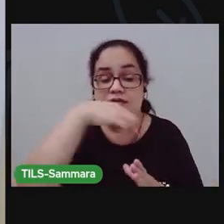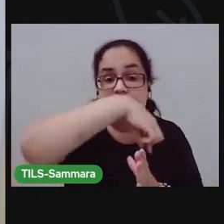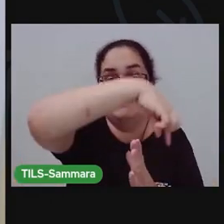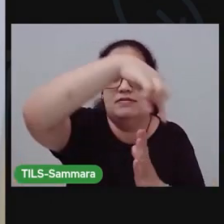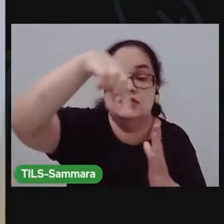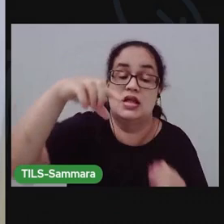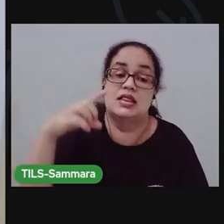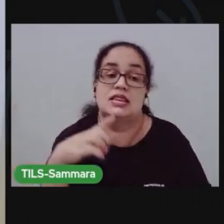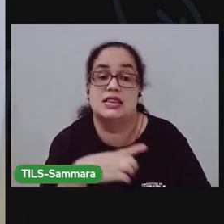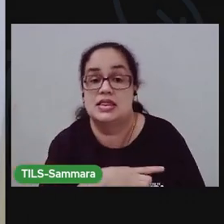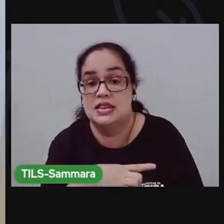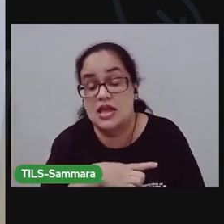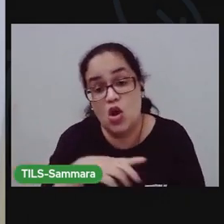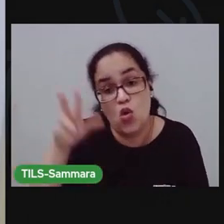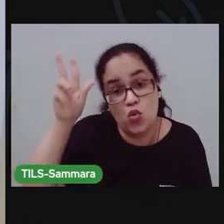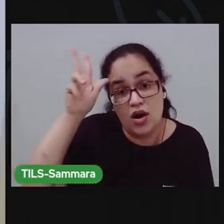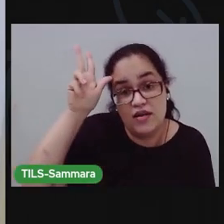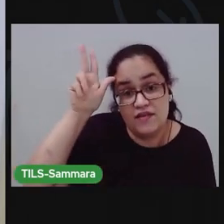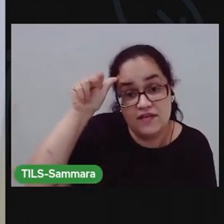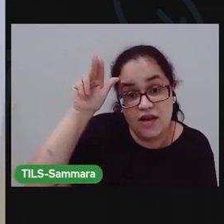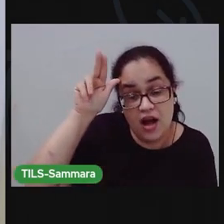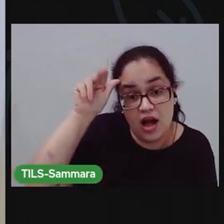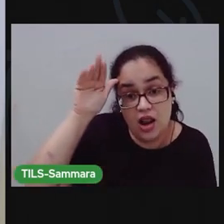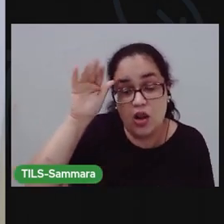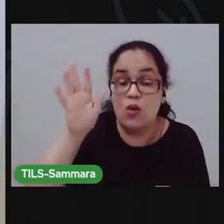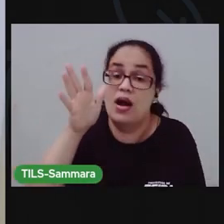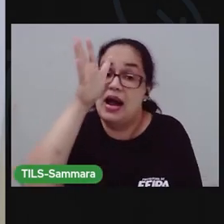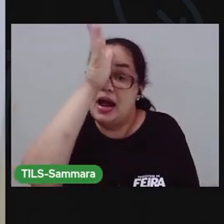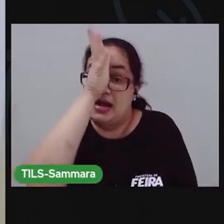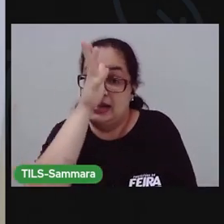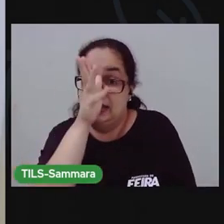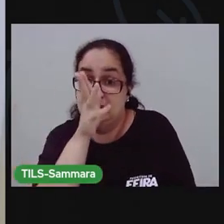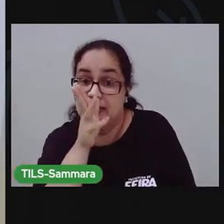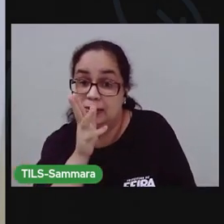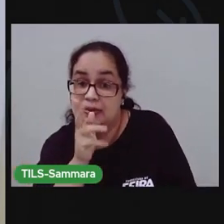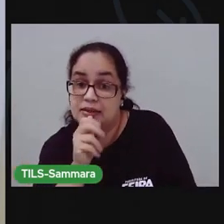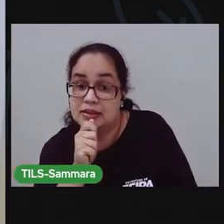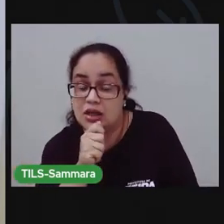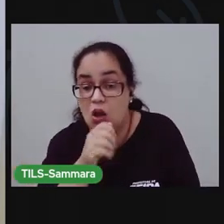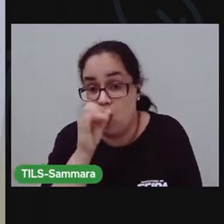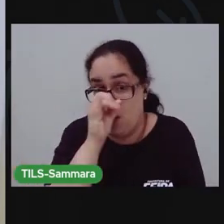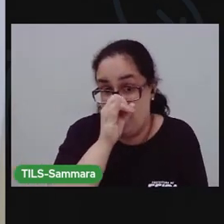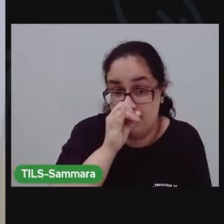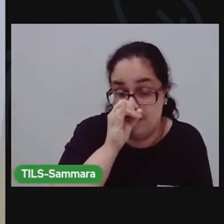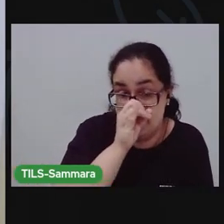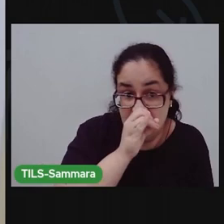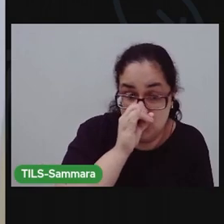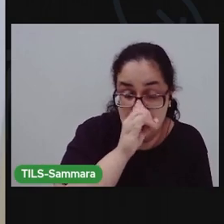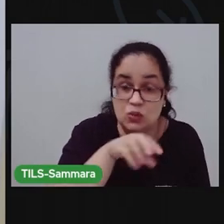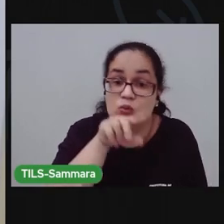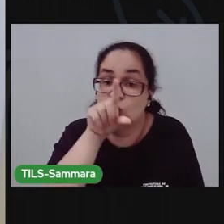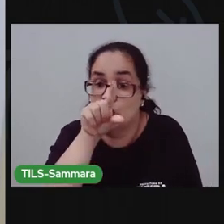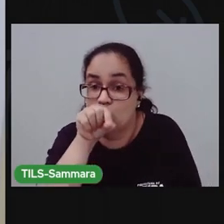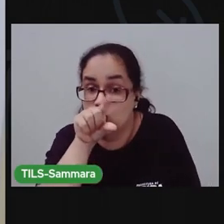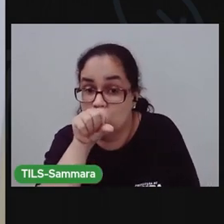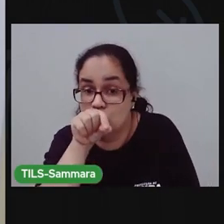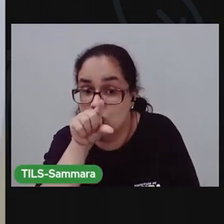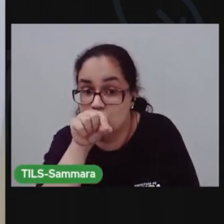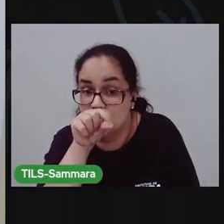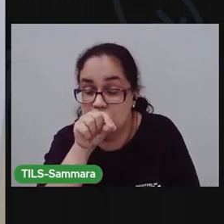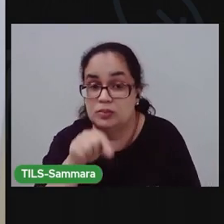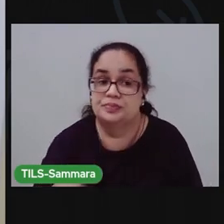Tem o cavalo, a galinha, o porco, os pintinhos, né?